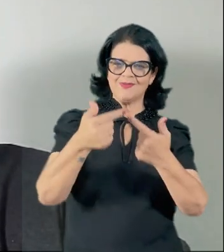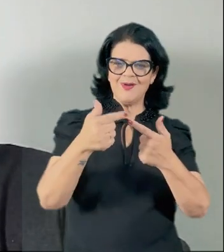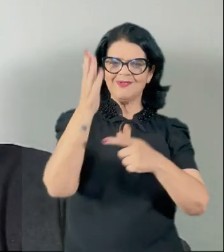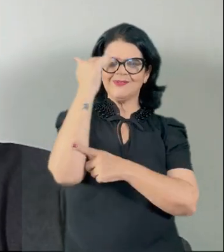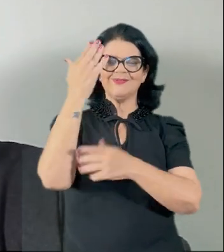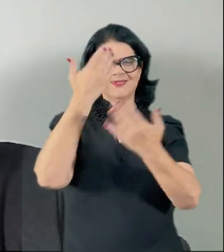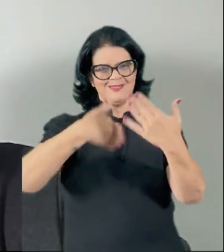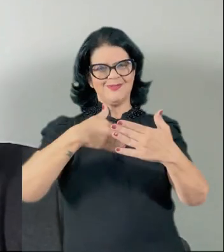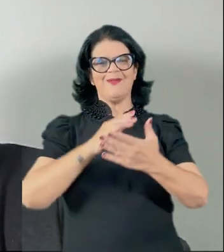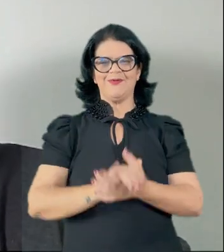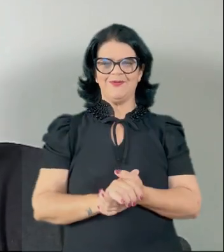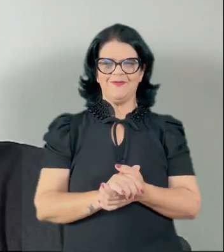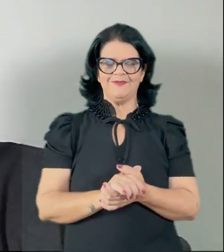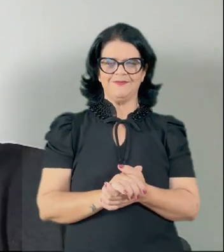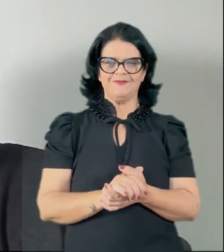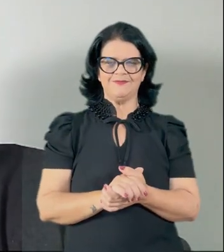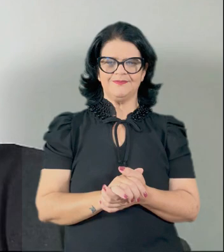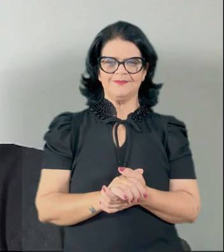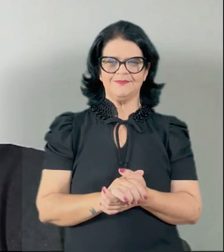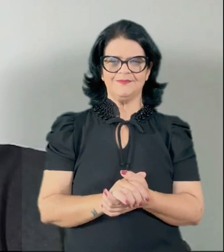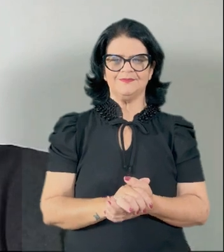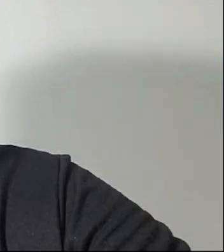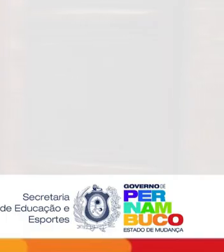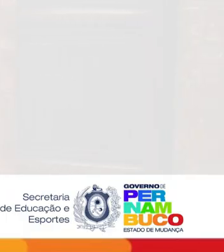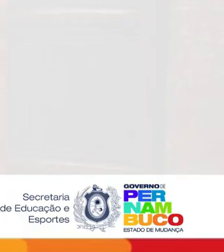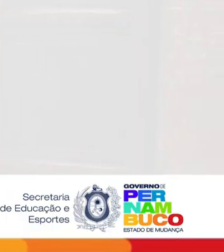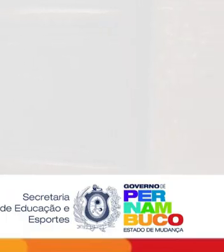vocês. Boa sorte e sucesso na prova!